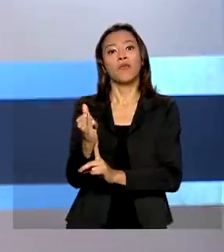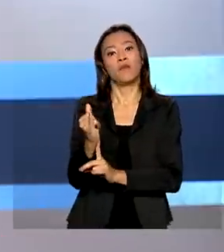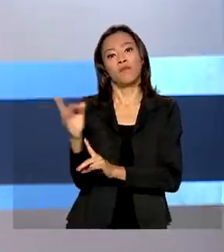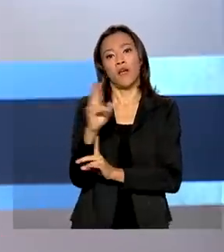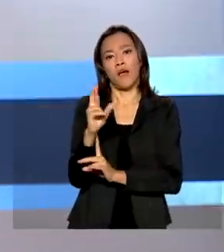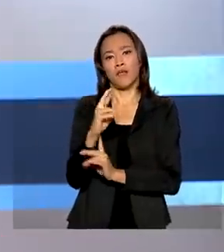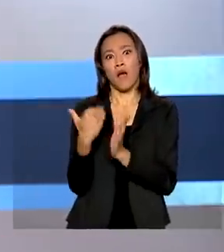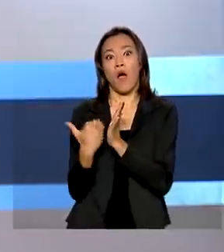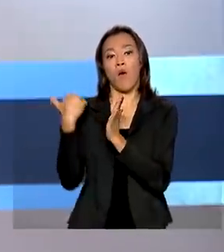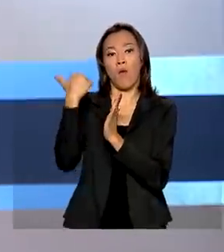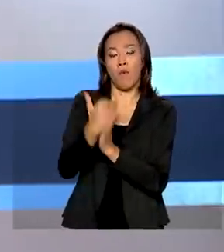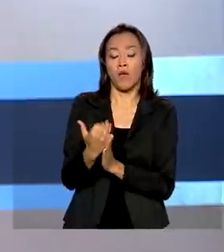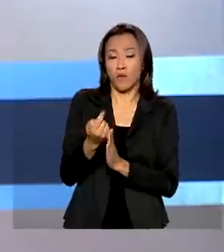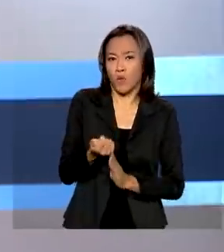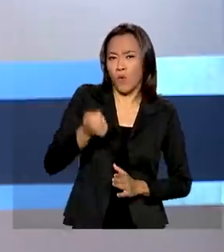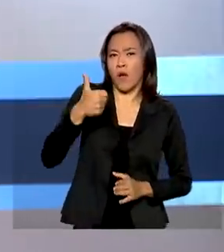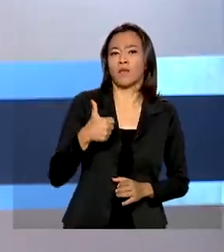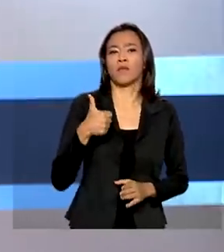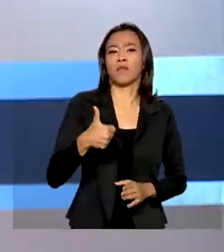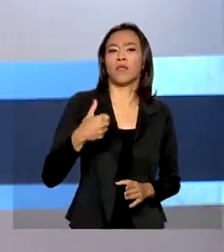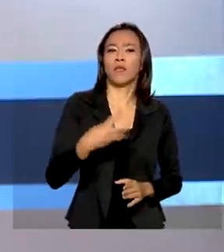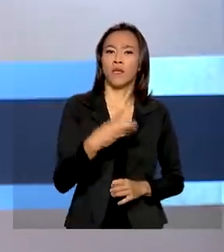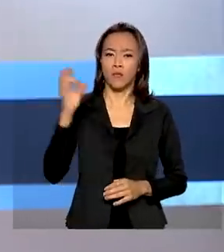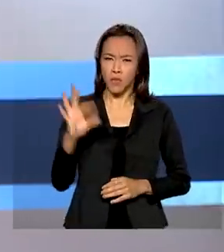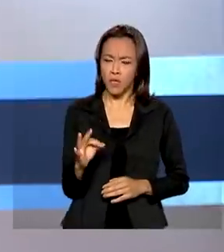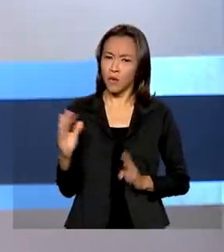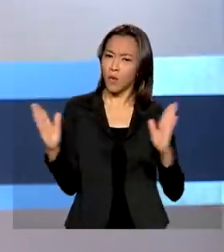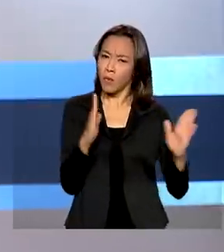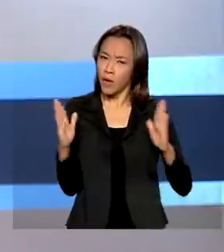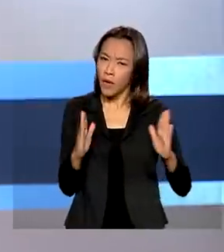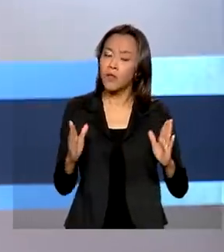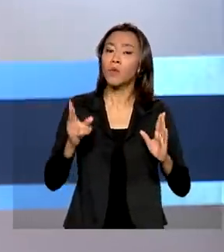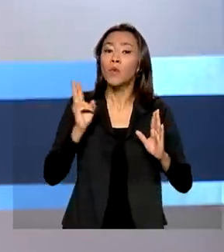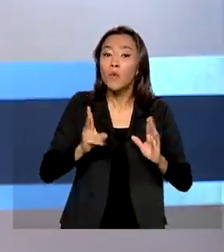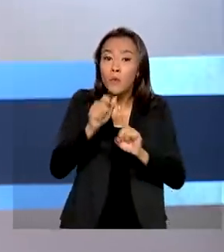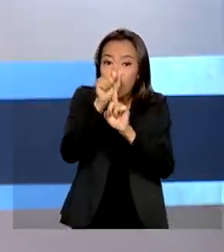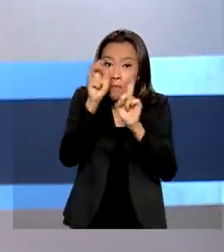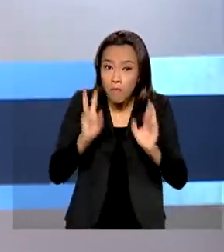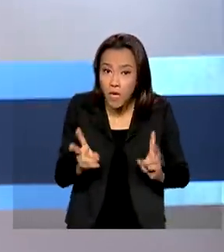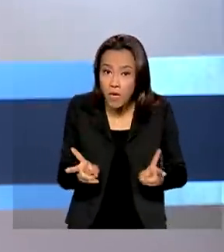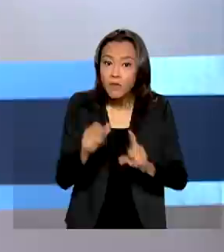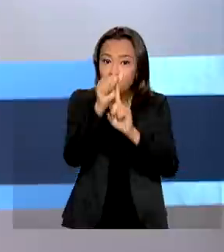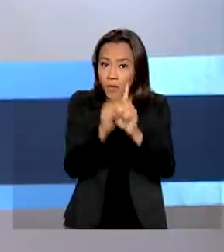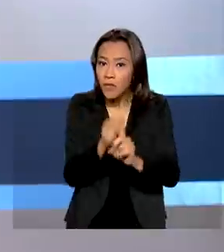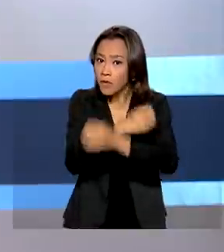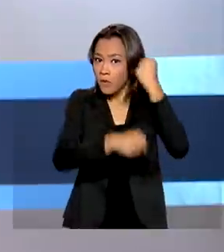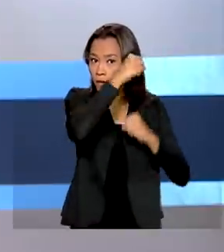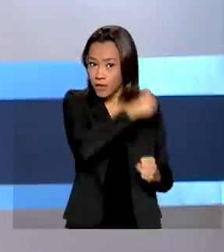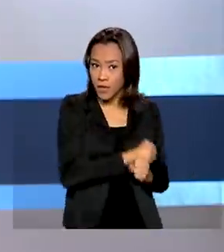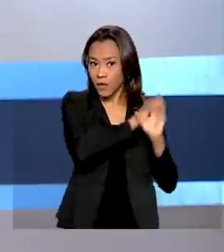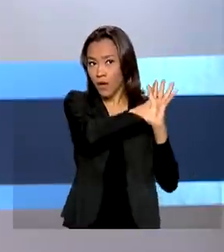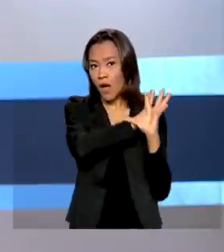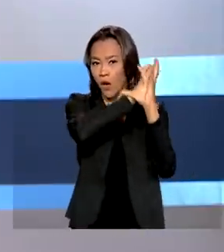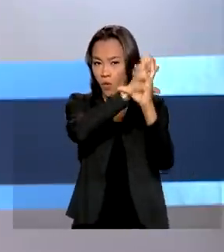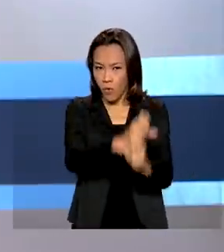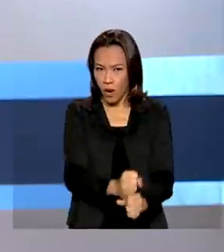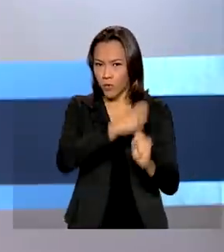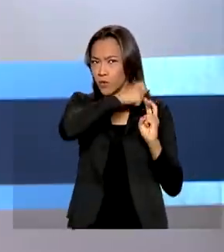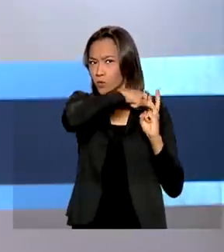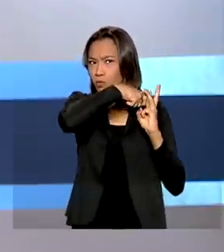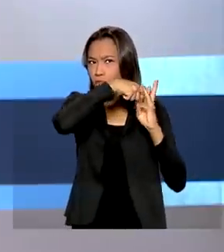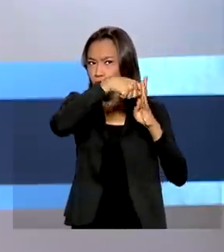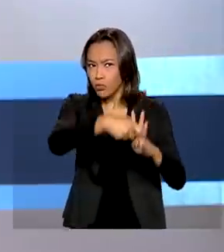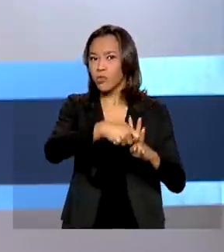quase 13% em relação ao mesmo mês do ano passado. No acumulado dos nove primeiros meses de 2021, o valor